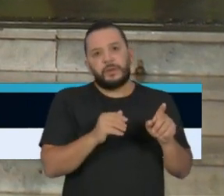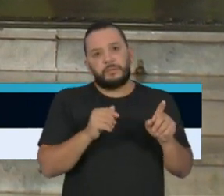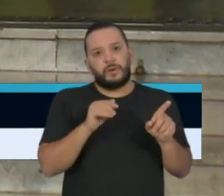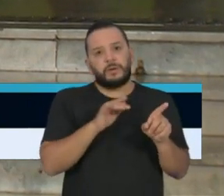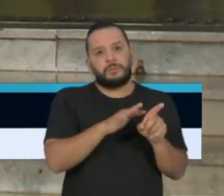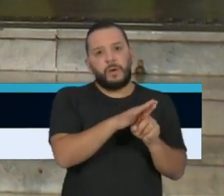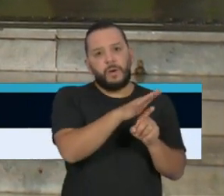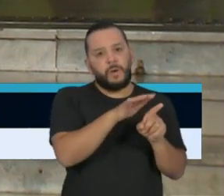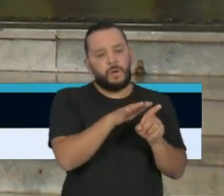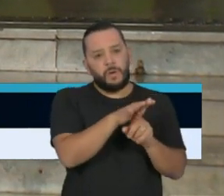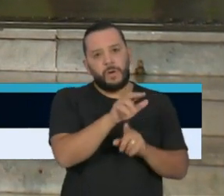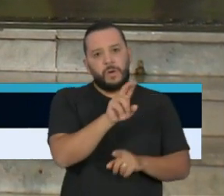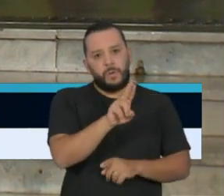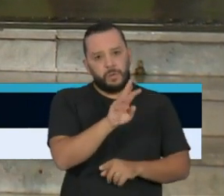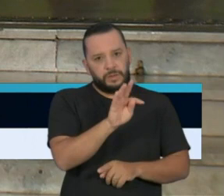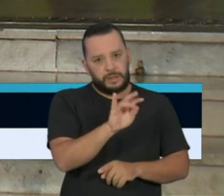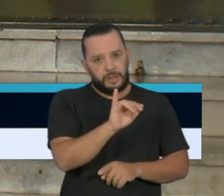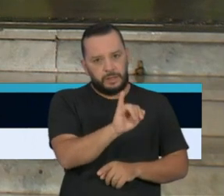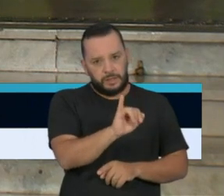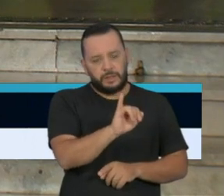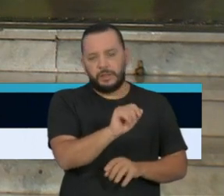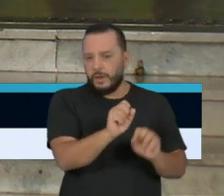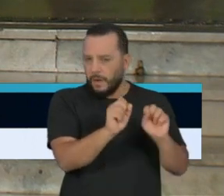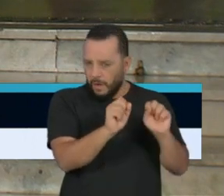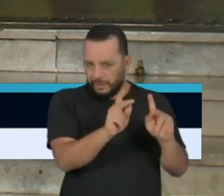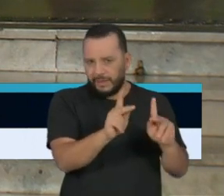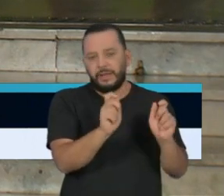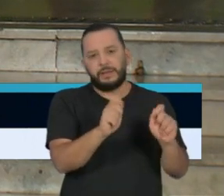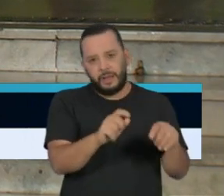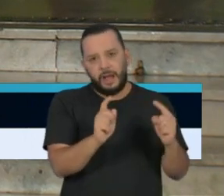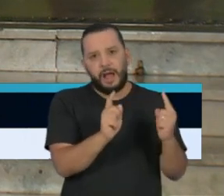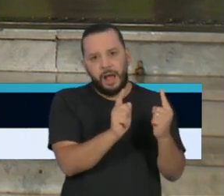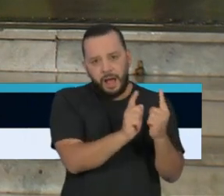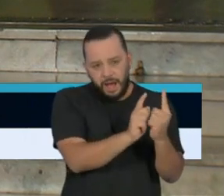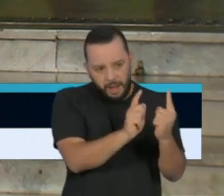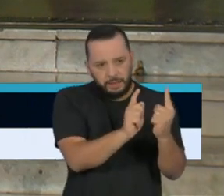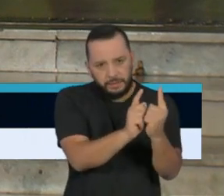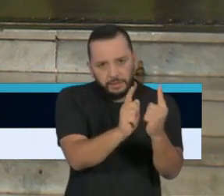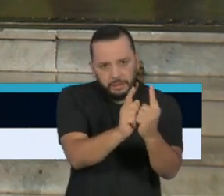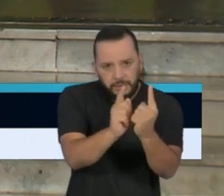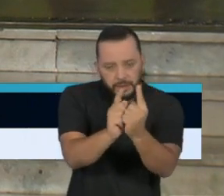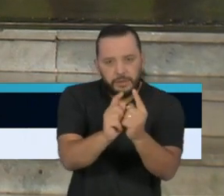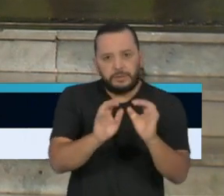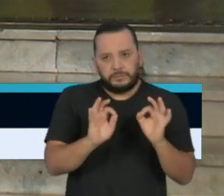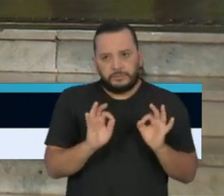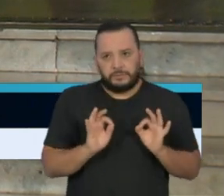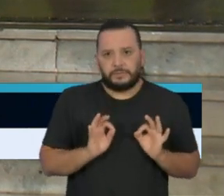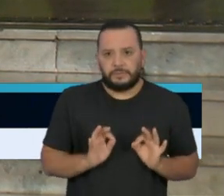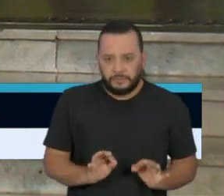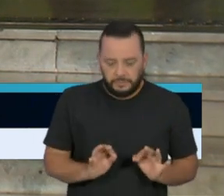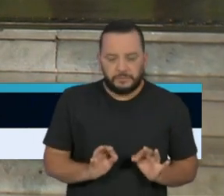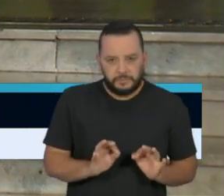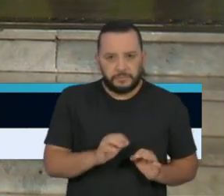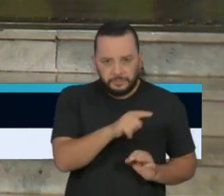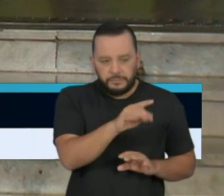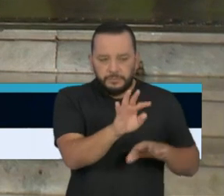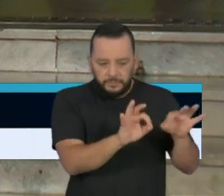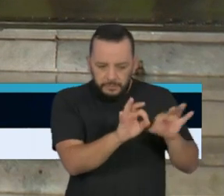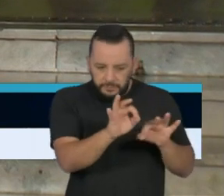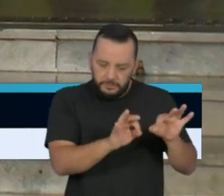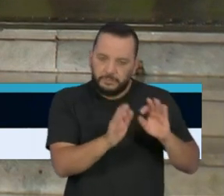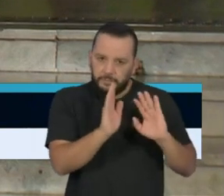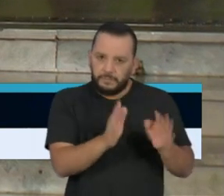precisamos lançar mão de mais nenhum outro recurso adicional de leitos, que nós já estamos preparados para isso.